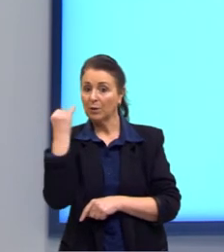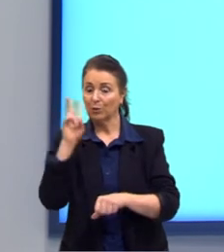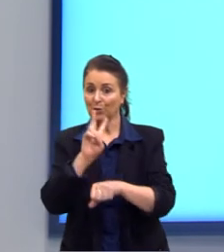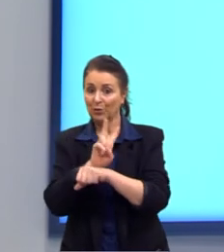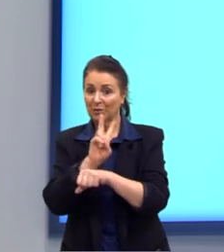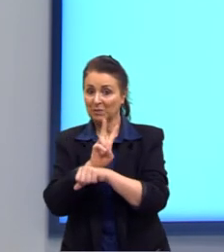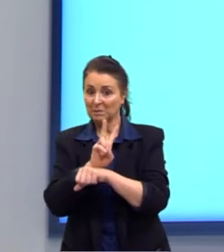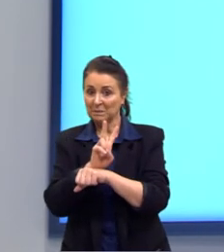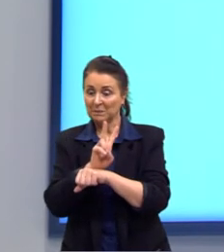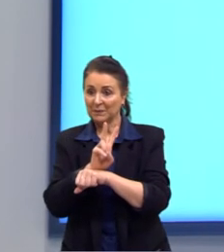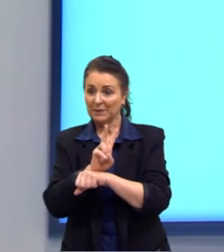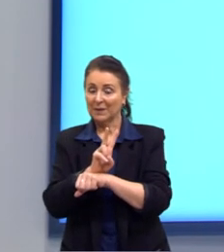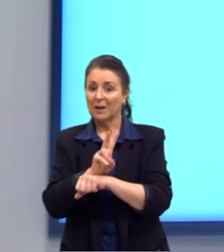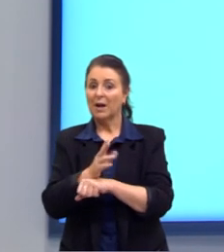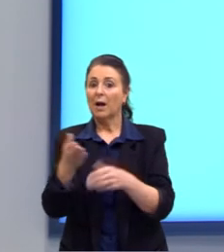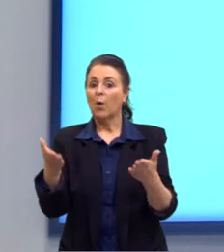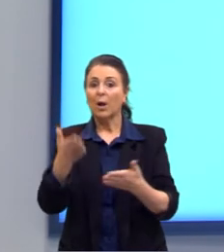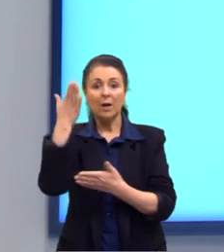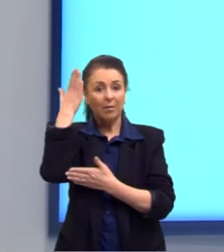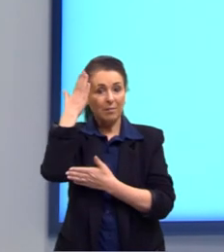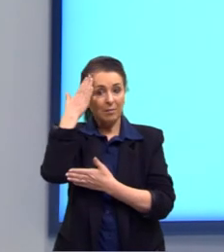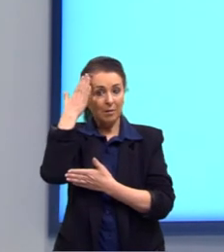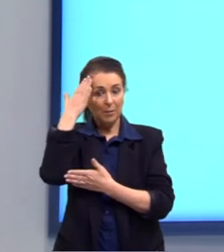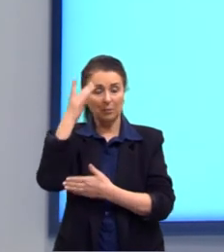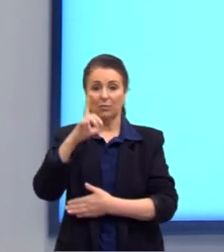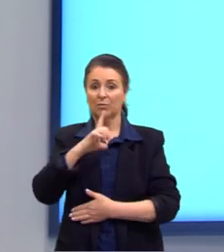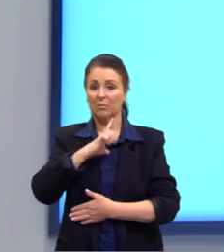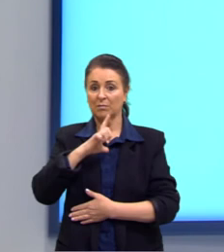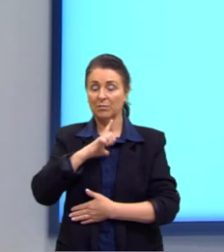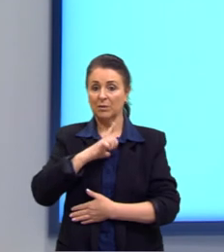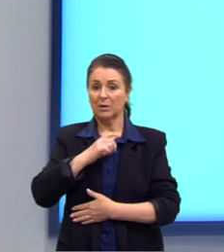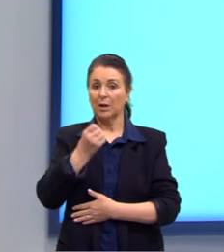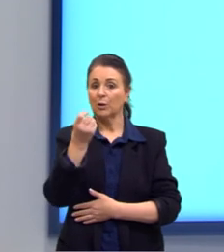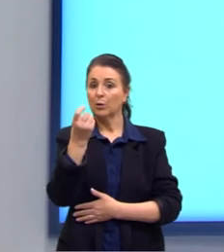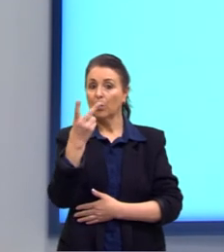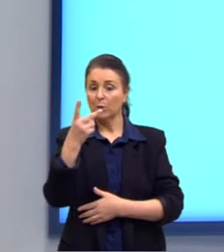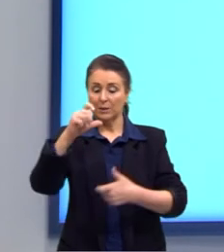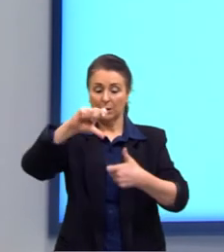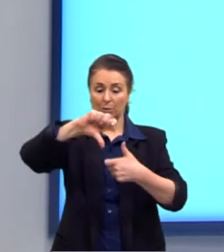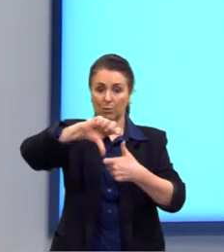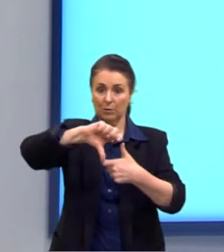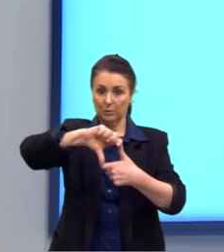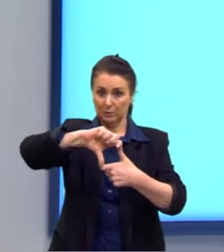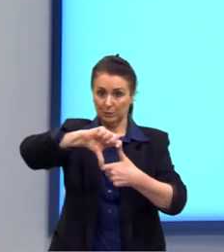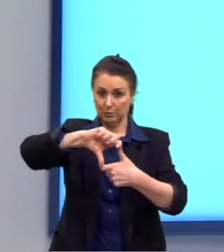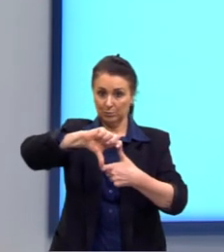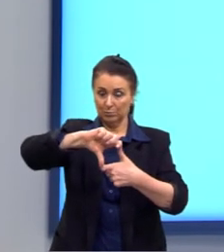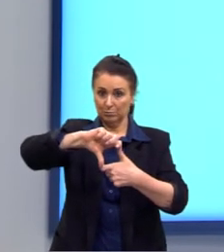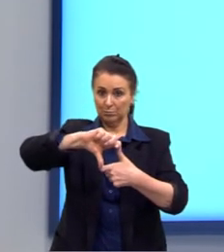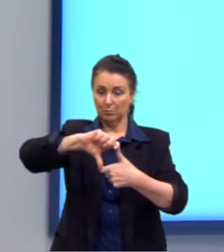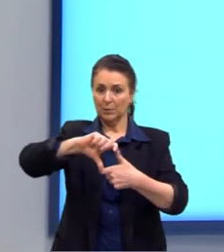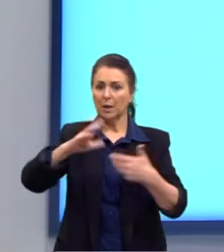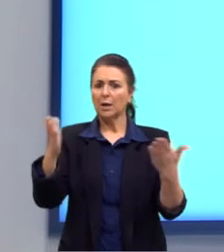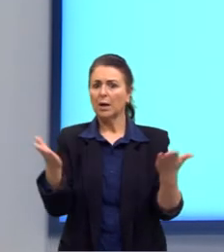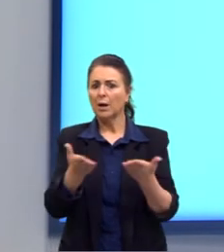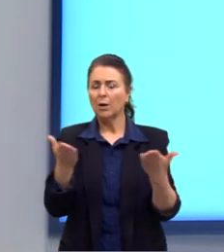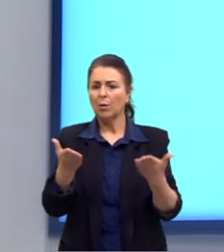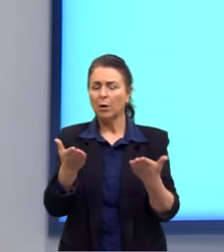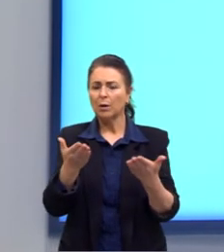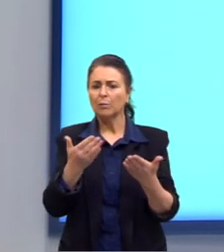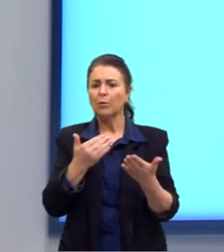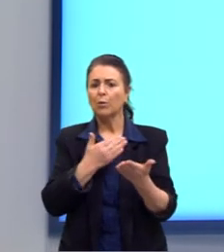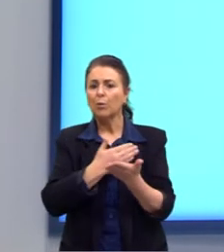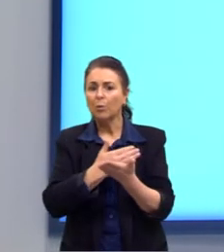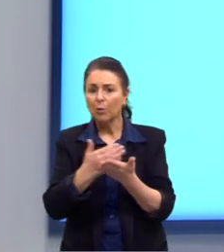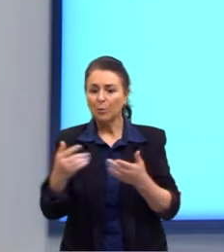Agora, nós sabemos, então, nós tínhamos 12 quadrados e aí nós fomos formando ali os nossos